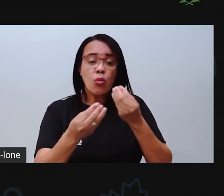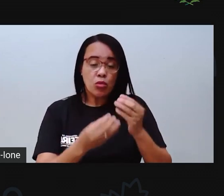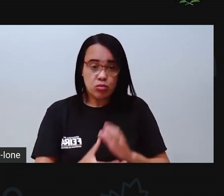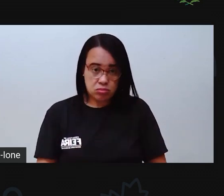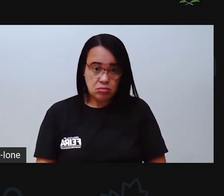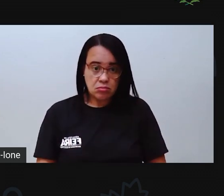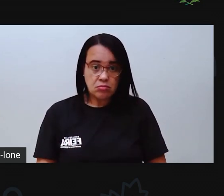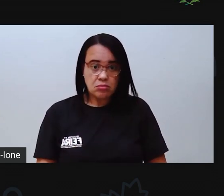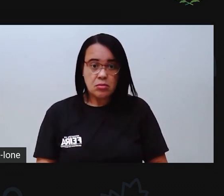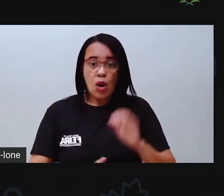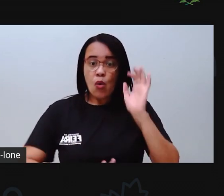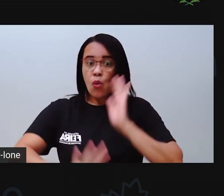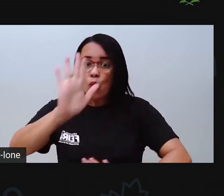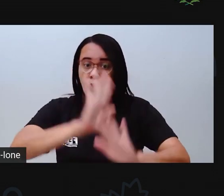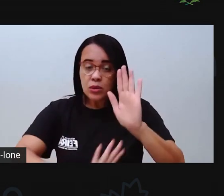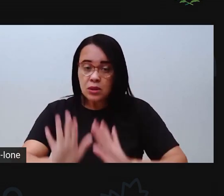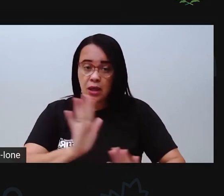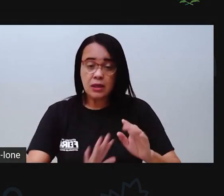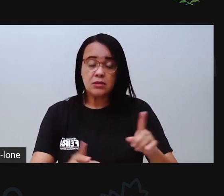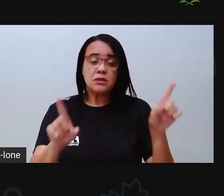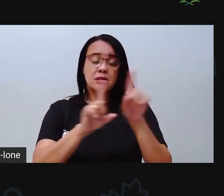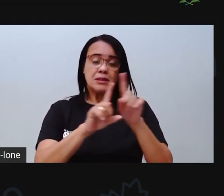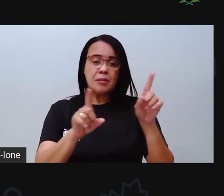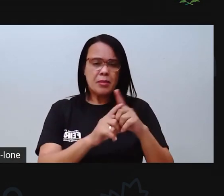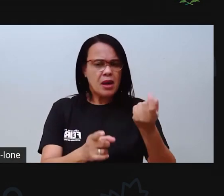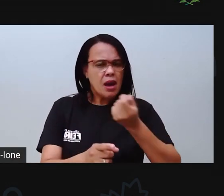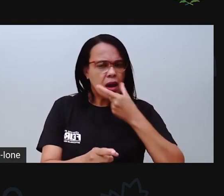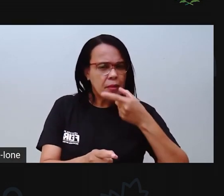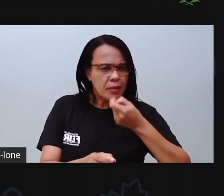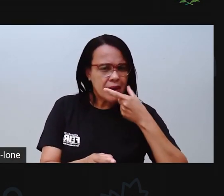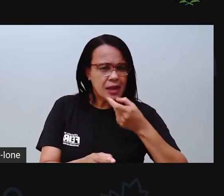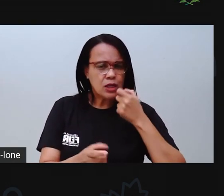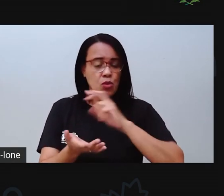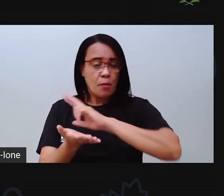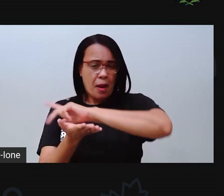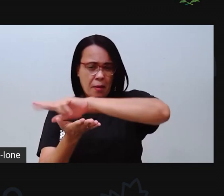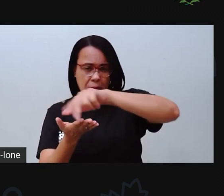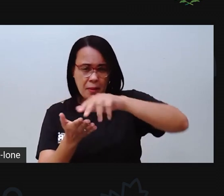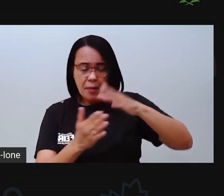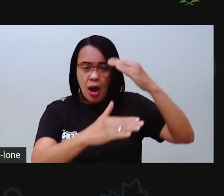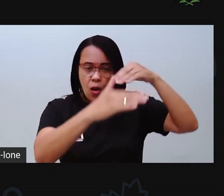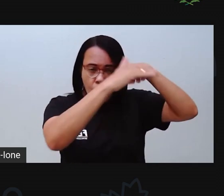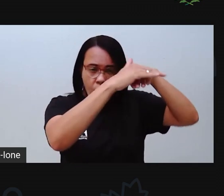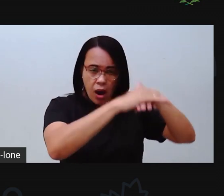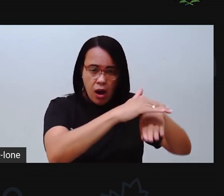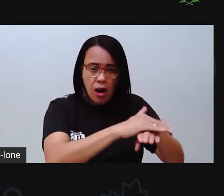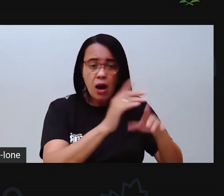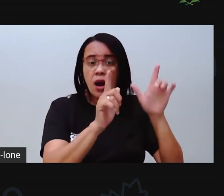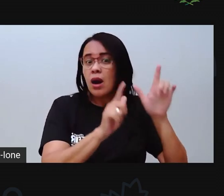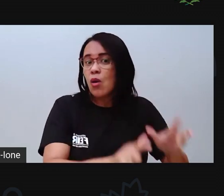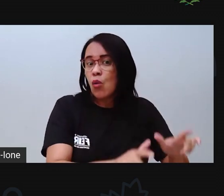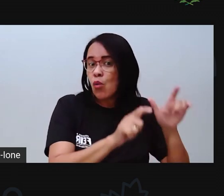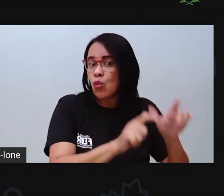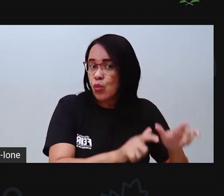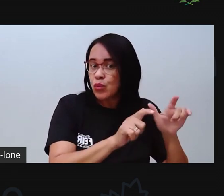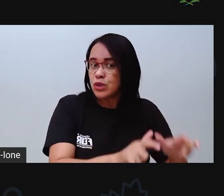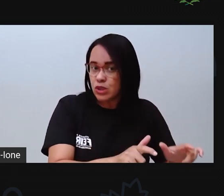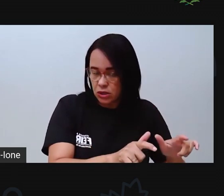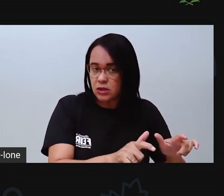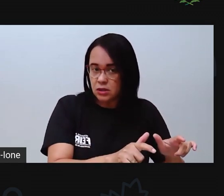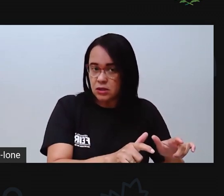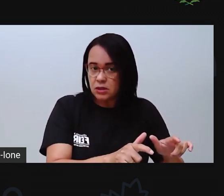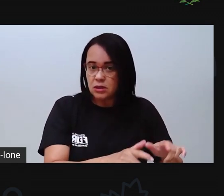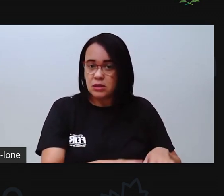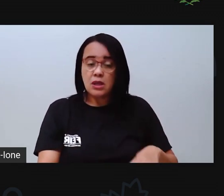mamãe e o papai. Onde é que estão guardados os remédios? Você não precisa mexer neles, tá certo? É só dizer, informar o papai e a mamãe. é pra